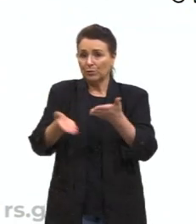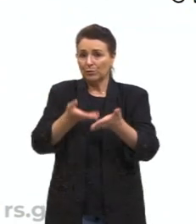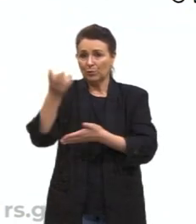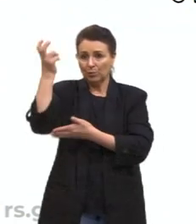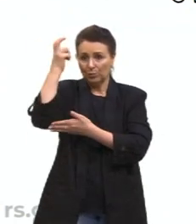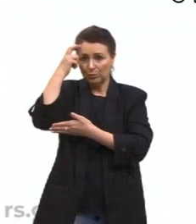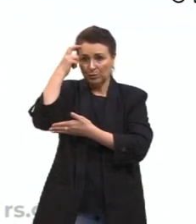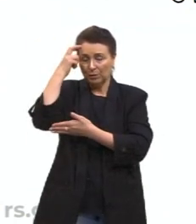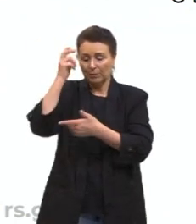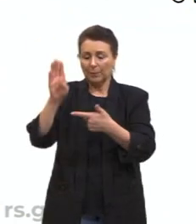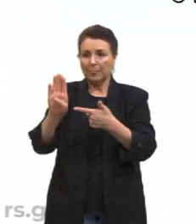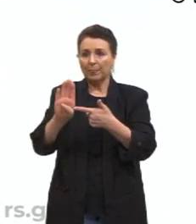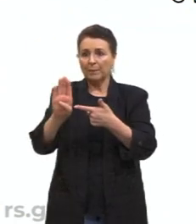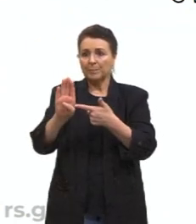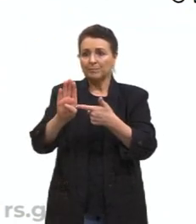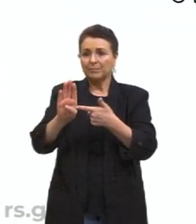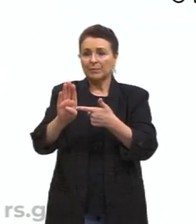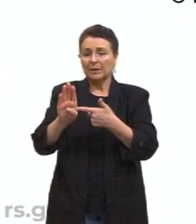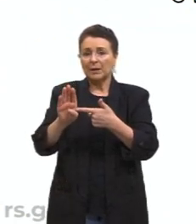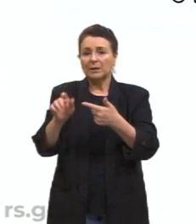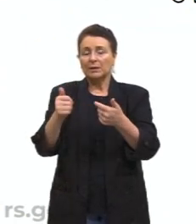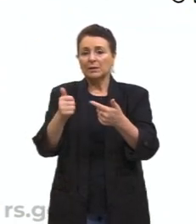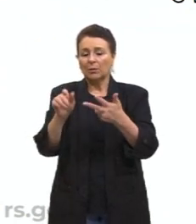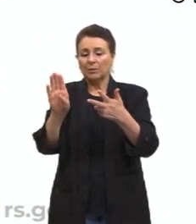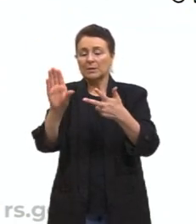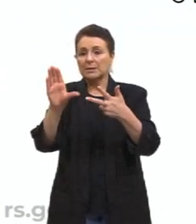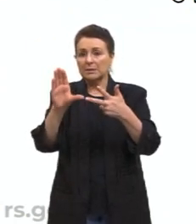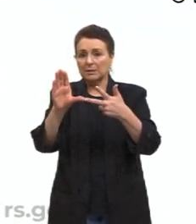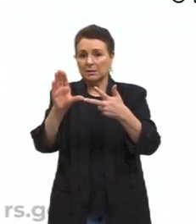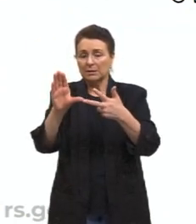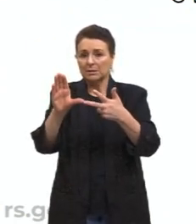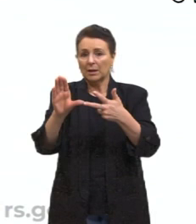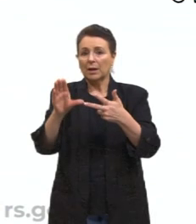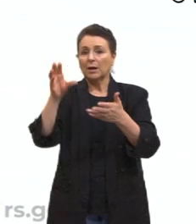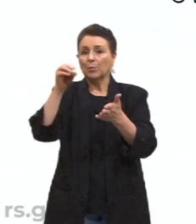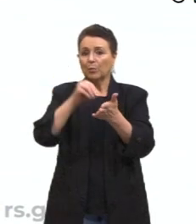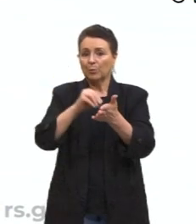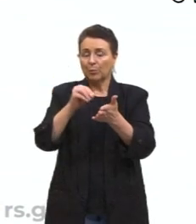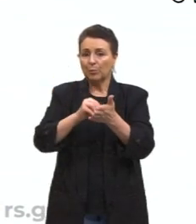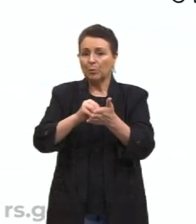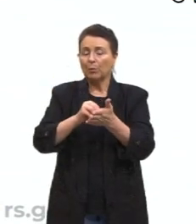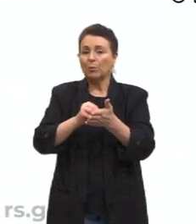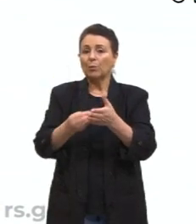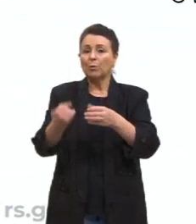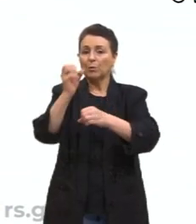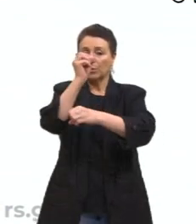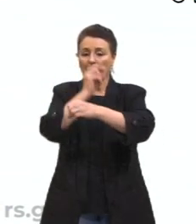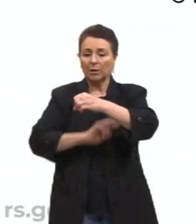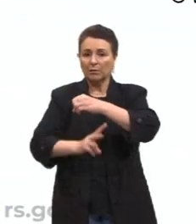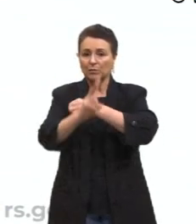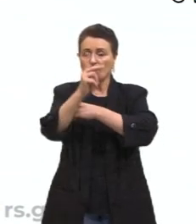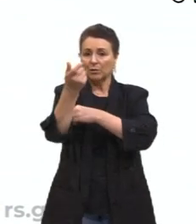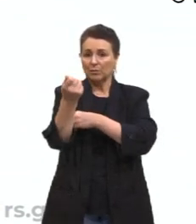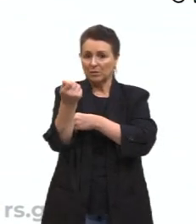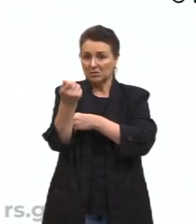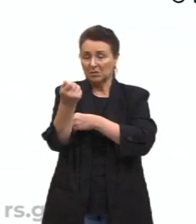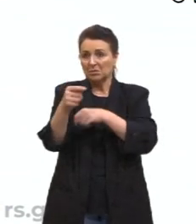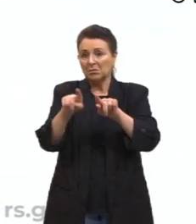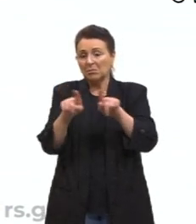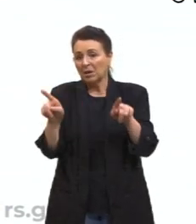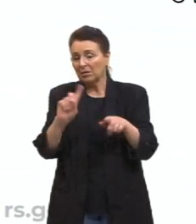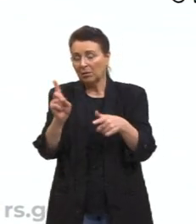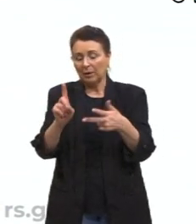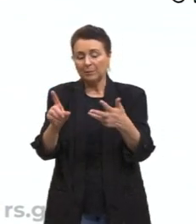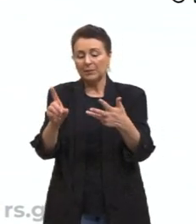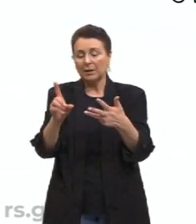fala disso, alternativa C, carência de investimento financeiro, pode até ser, mas não é o foco do